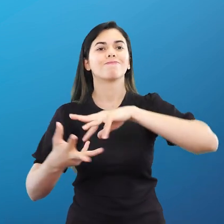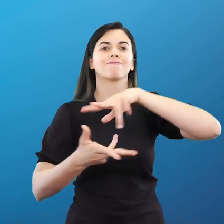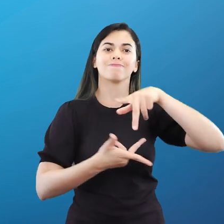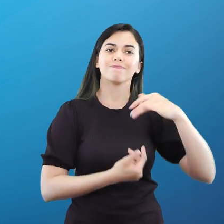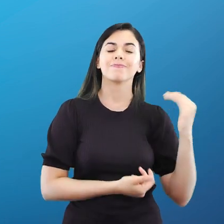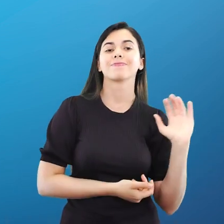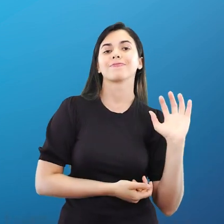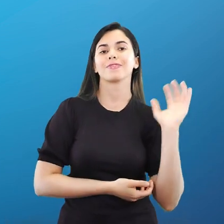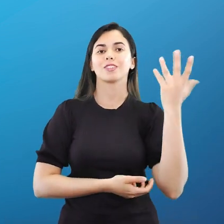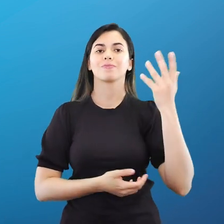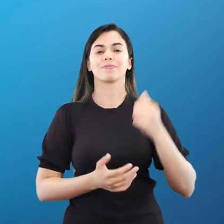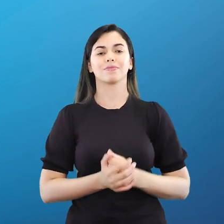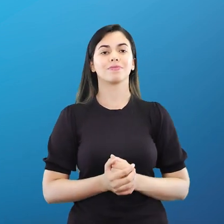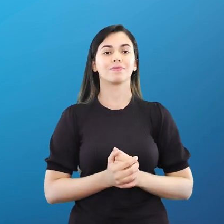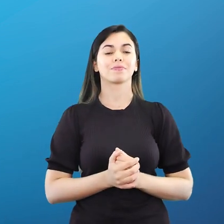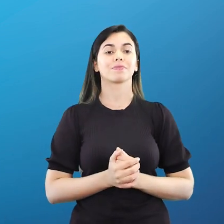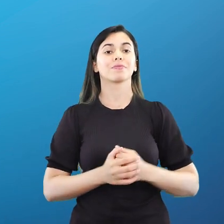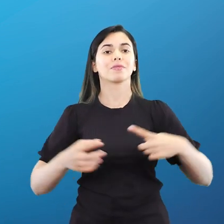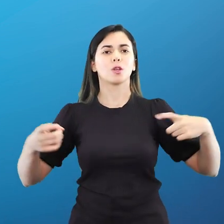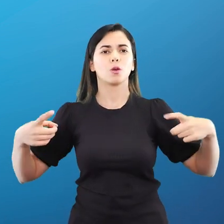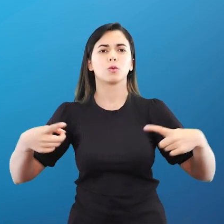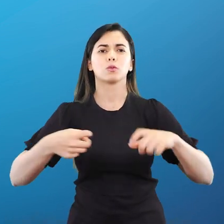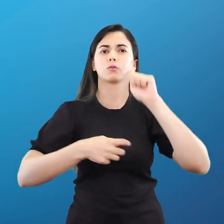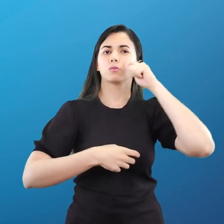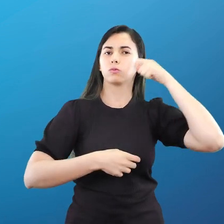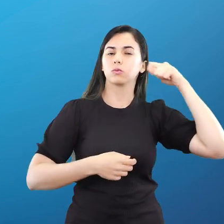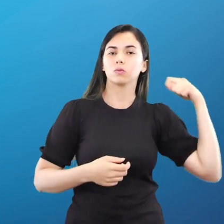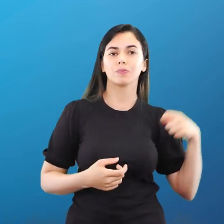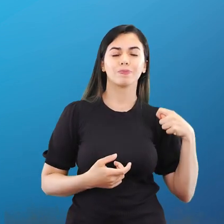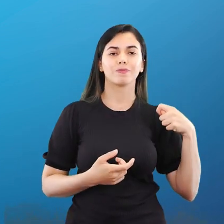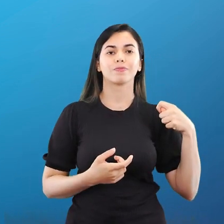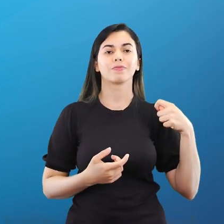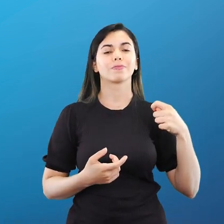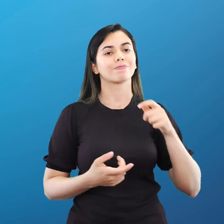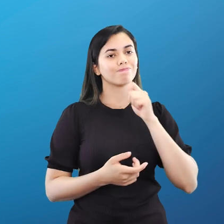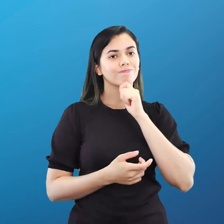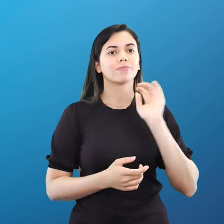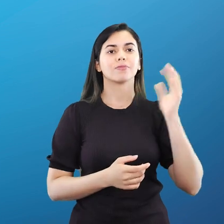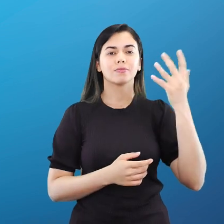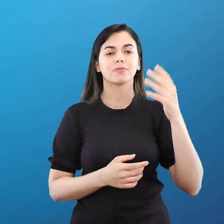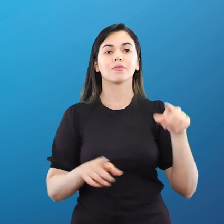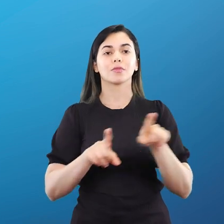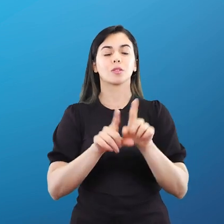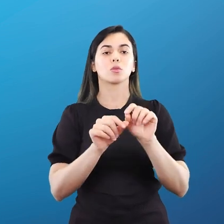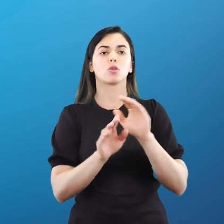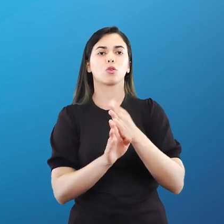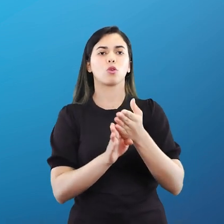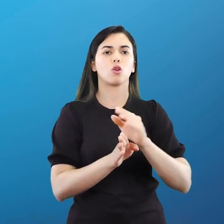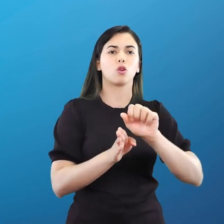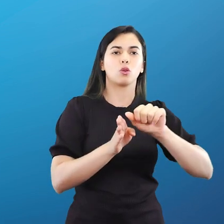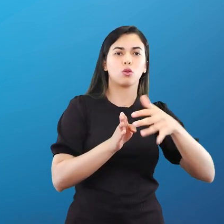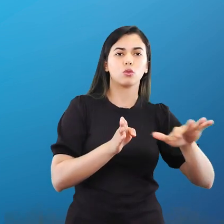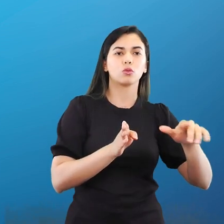acontecer, que a guerra na Ucrânia, que nunca chegou ao fim, infelizmente, e os conflitos na faixa de Gaza.